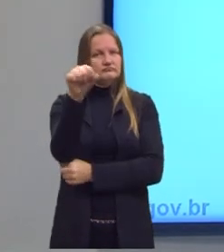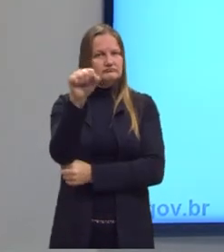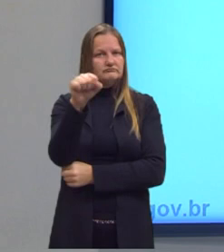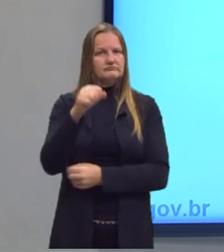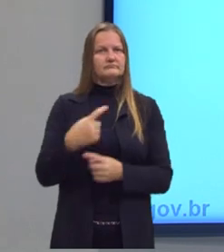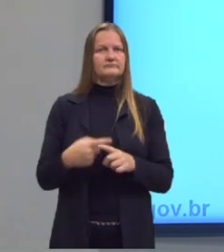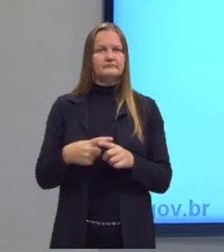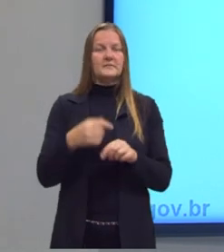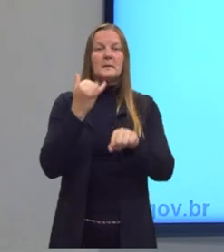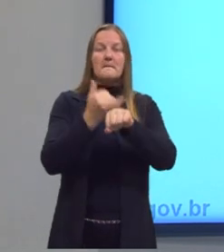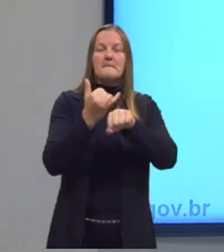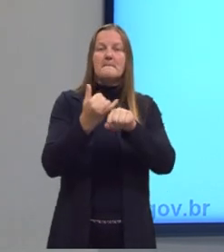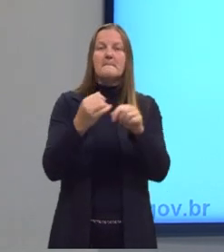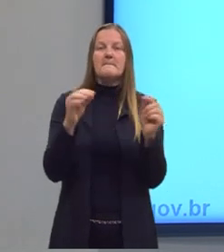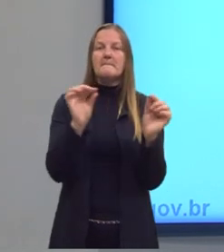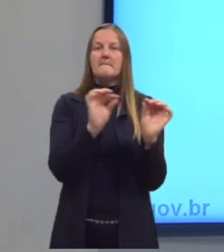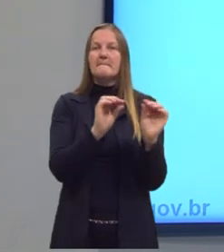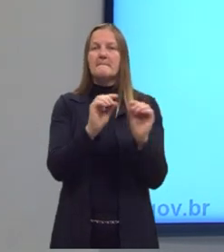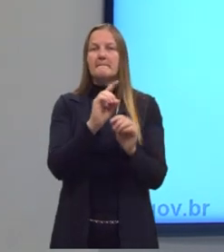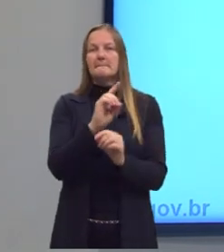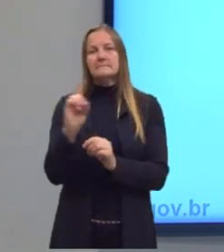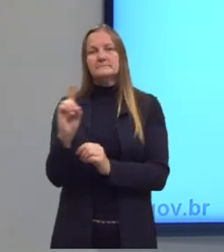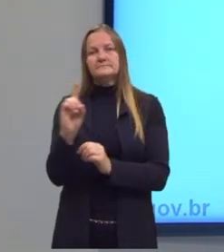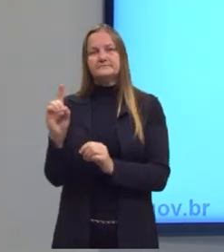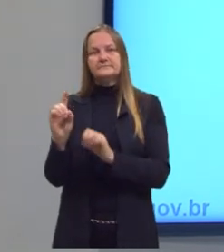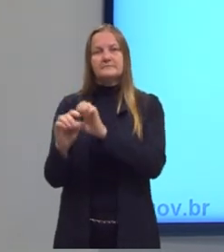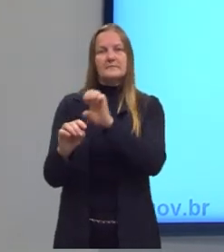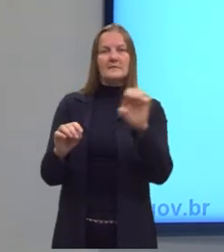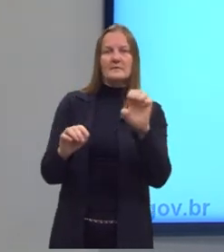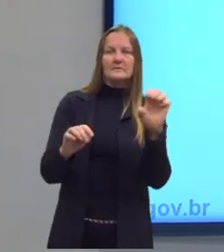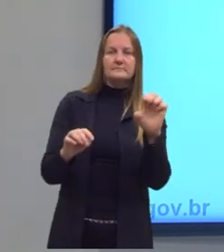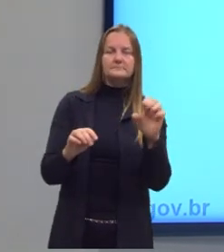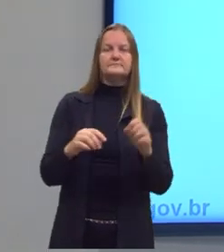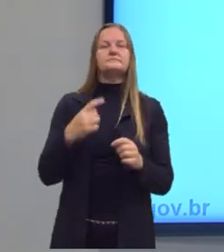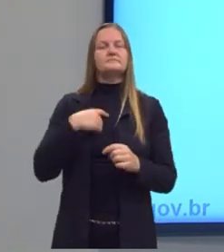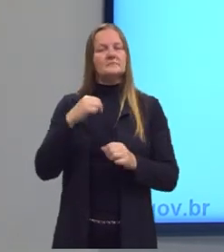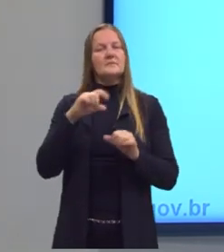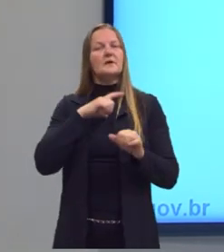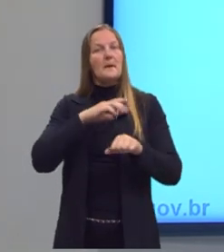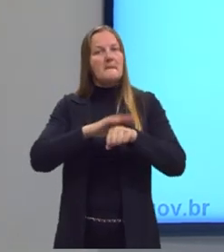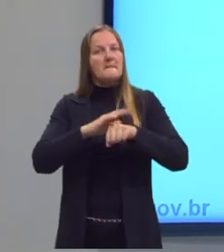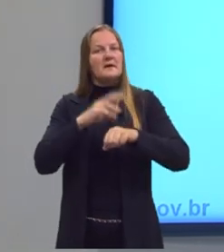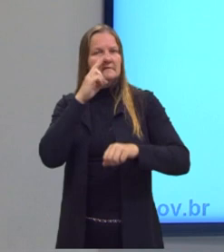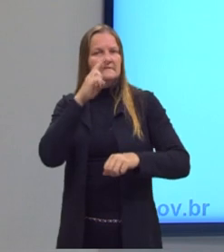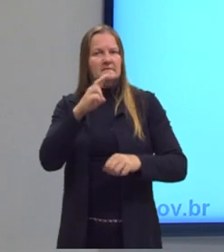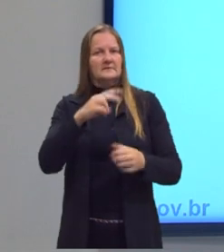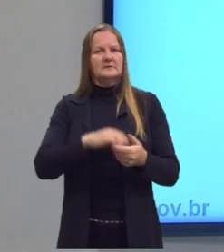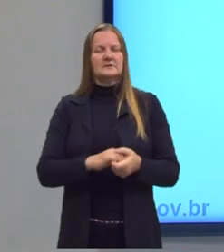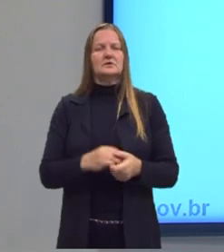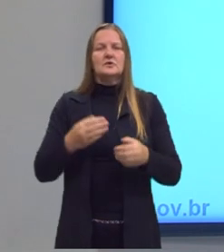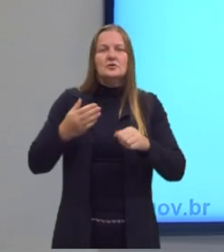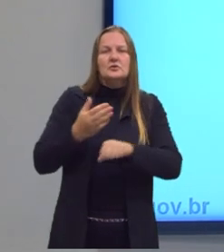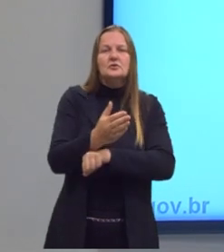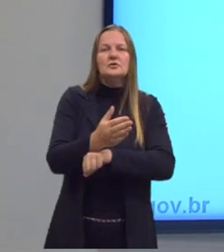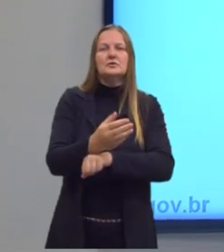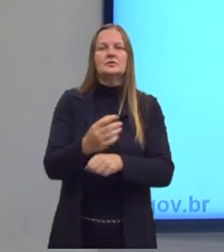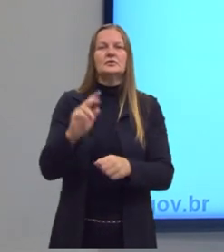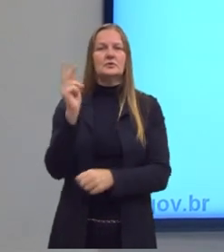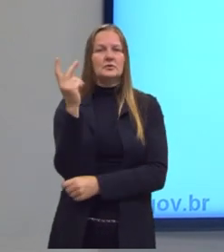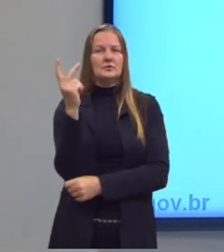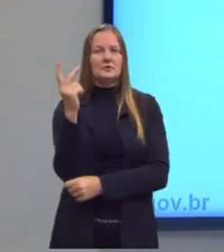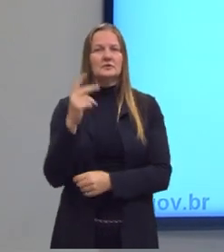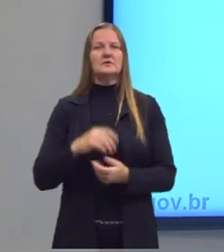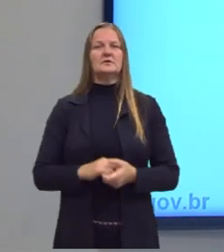porque ele está à esquerda, na fila de reatividade, ele é mais reativo, então ele vai conseguir entrar no lugar do hidrogênio.